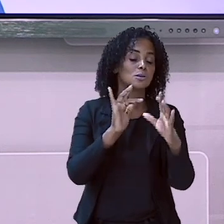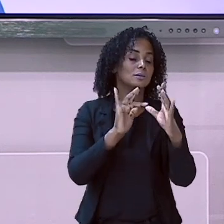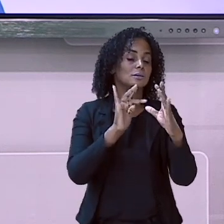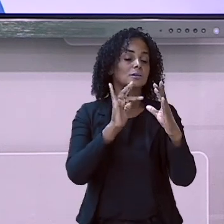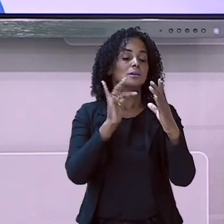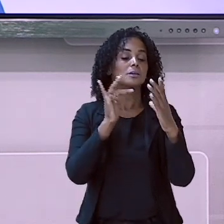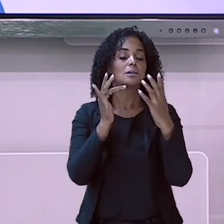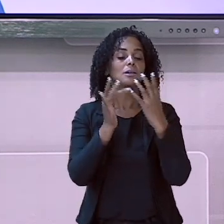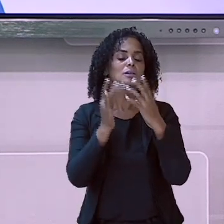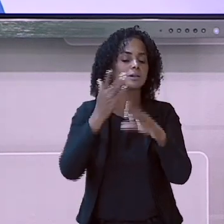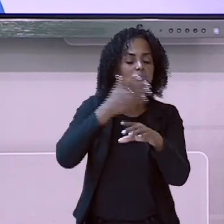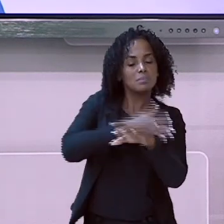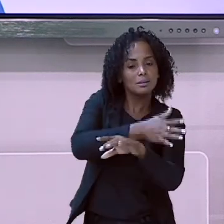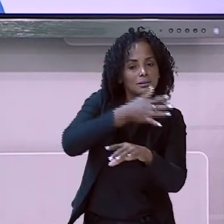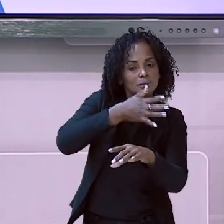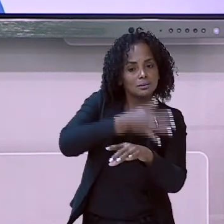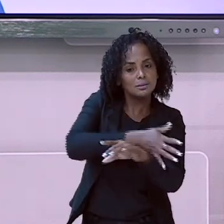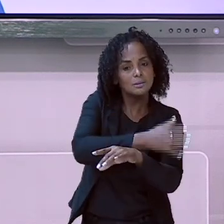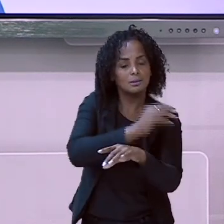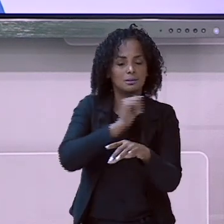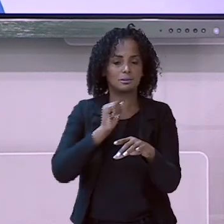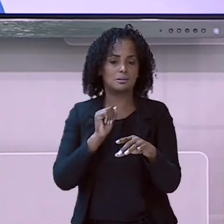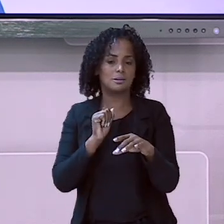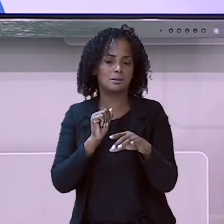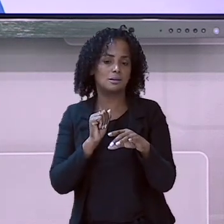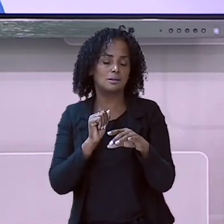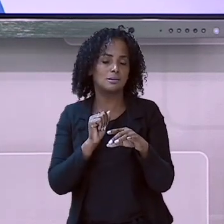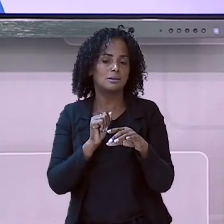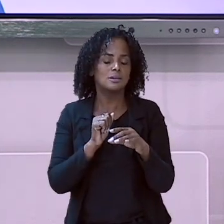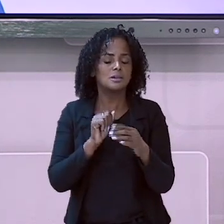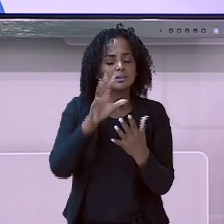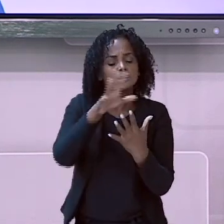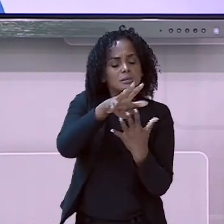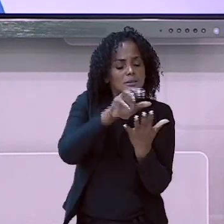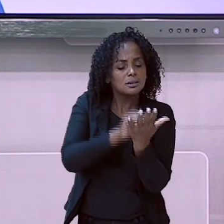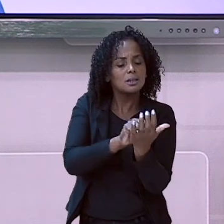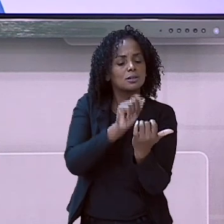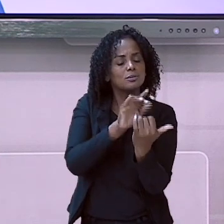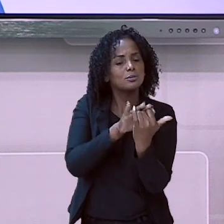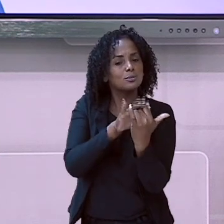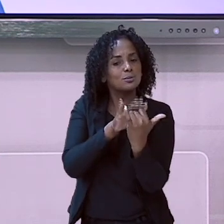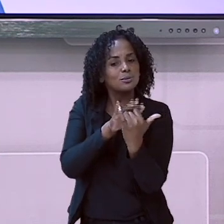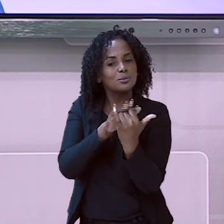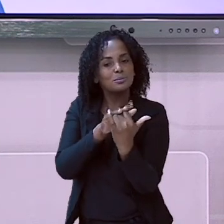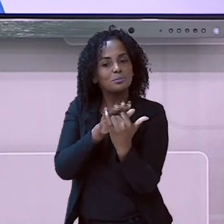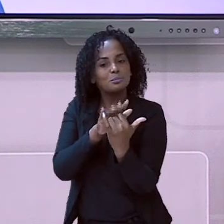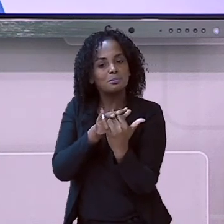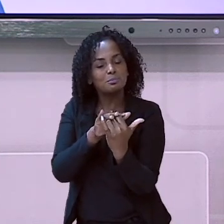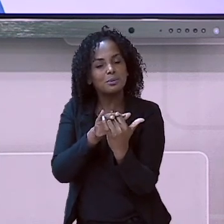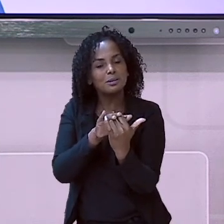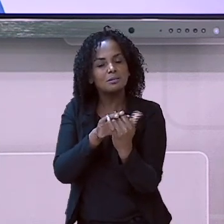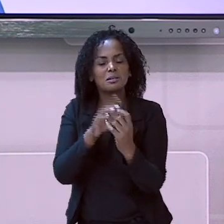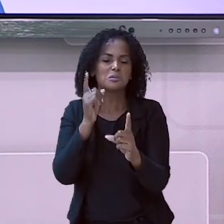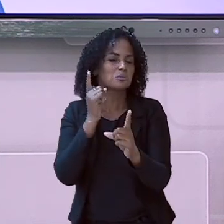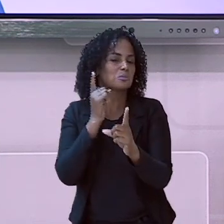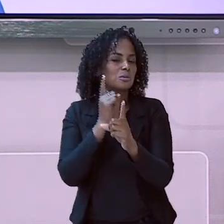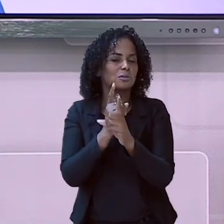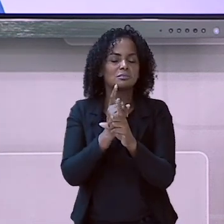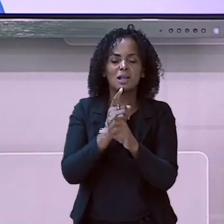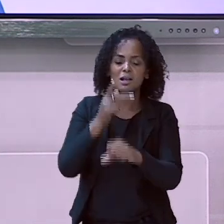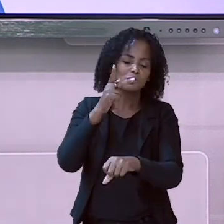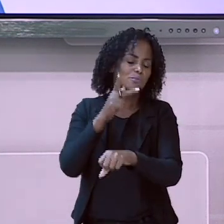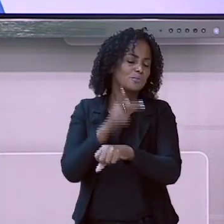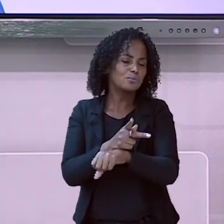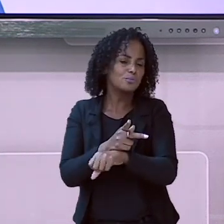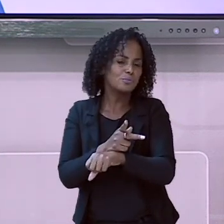sociais. Acesse as nossas redes sociais. Se inscreva no nosso canal do YouTube. Você vai encontrar vídeos